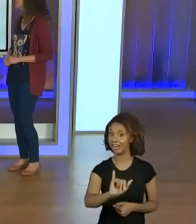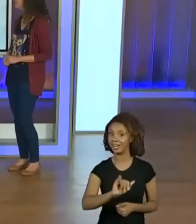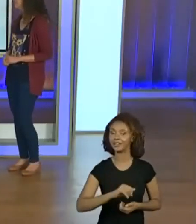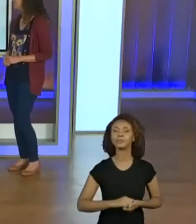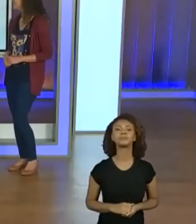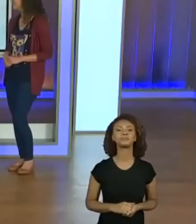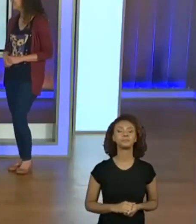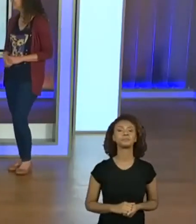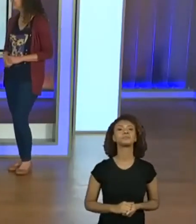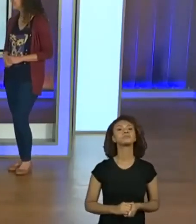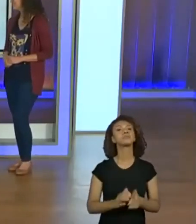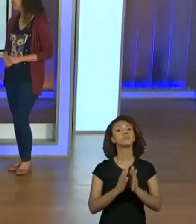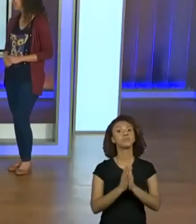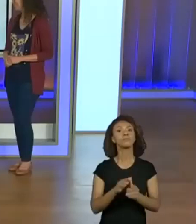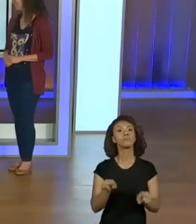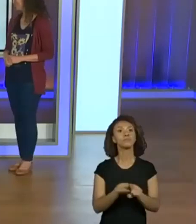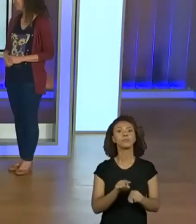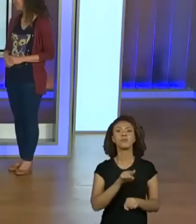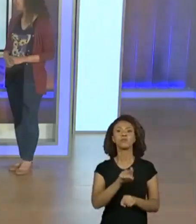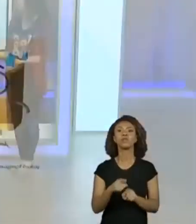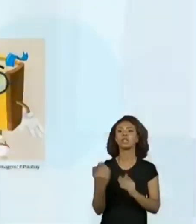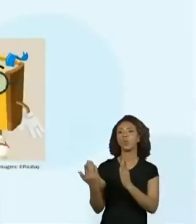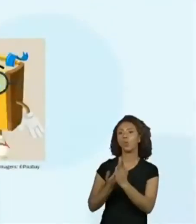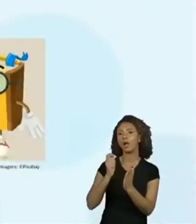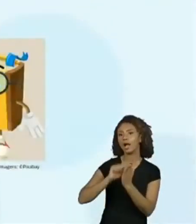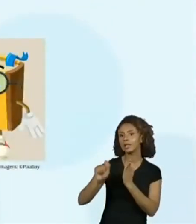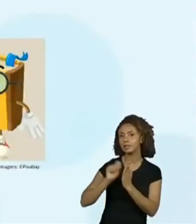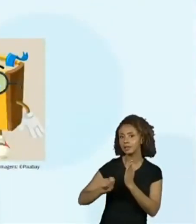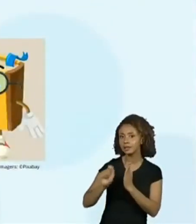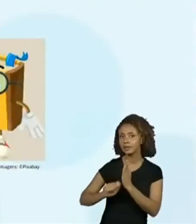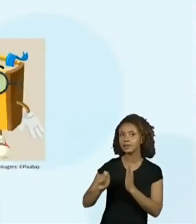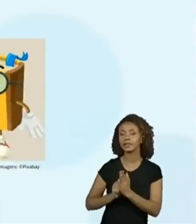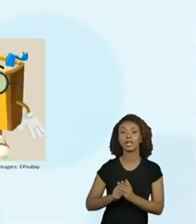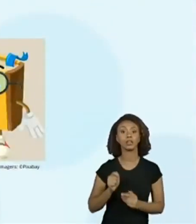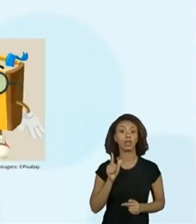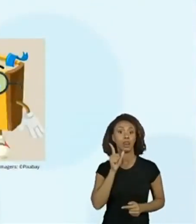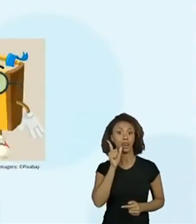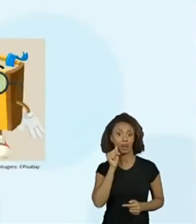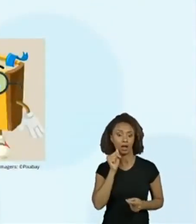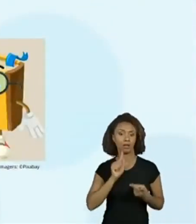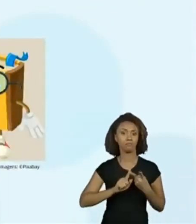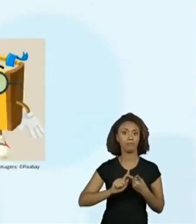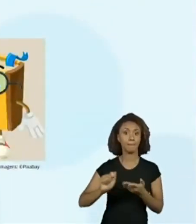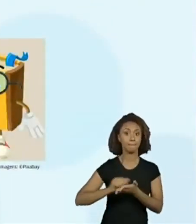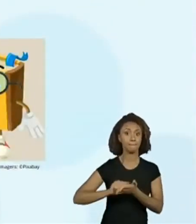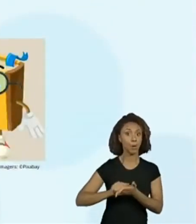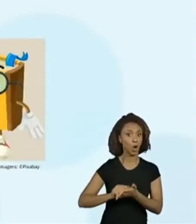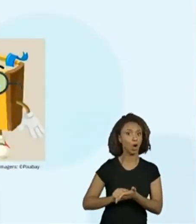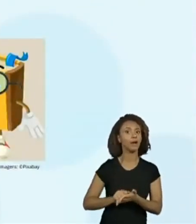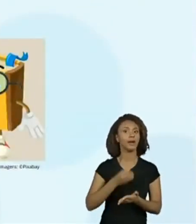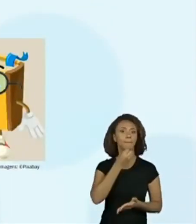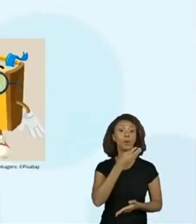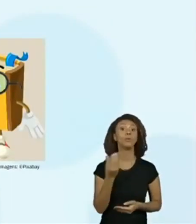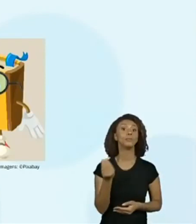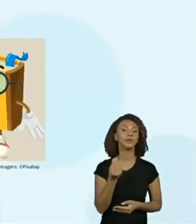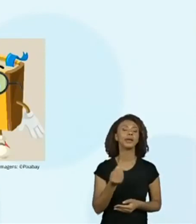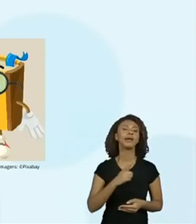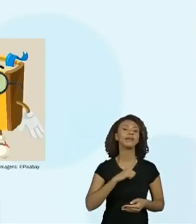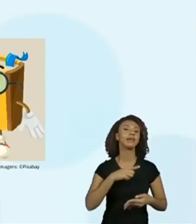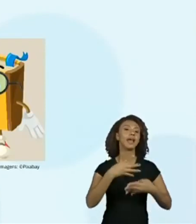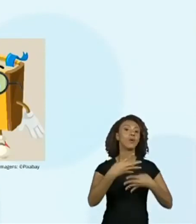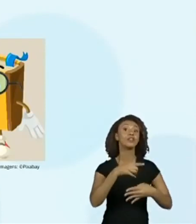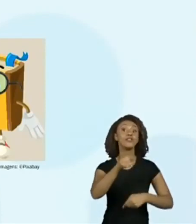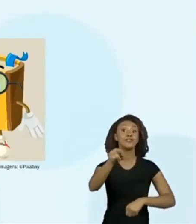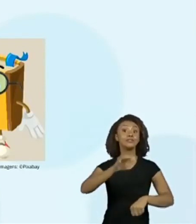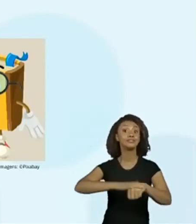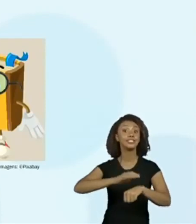Sempre peço para deixar o caderno, o lápis e a borracha. Por quê? Porque vai ter aquela quadrinha que vocês vão